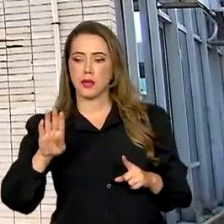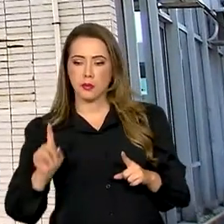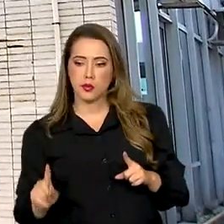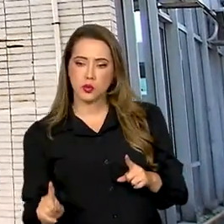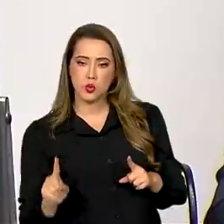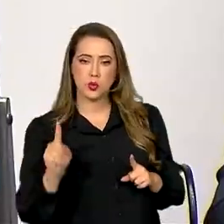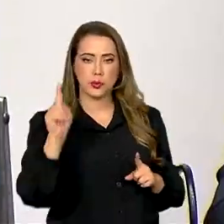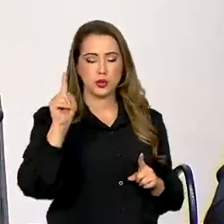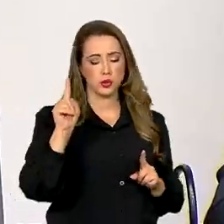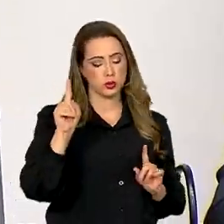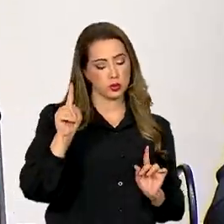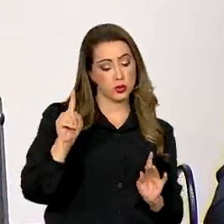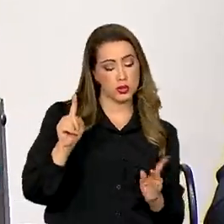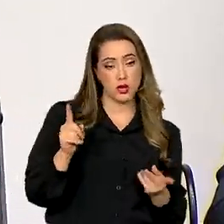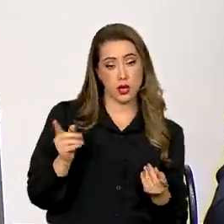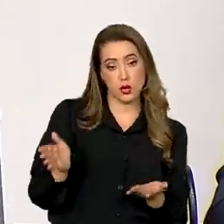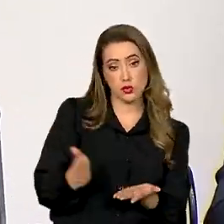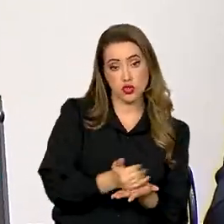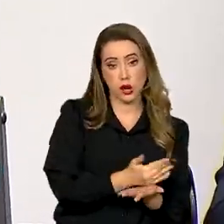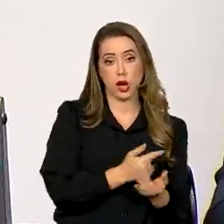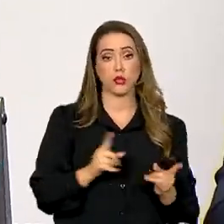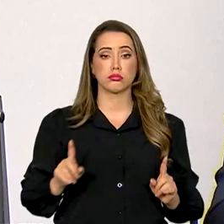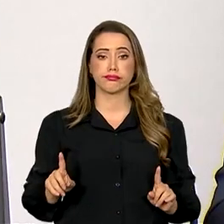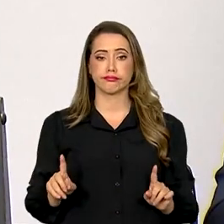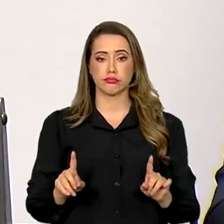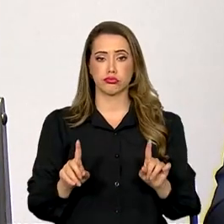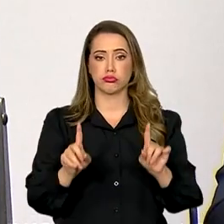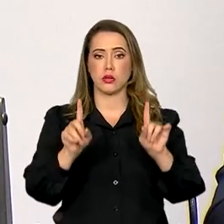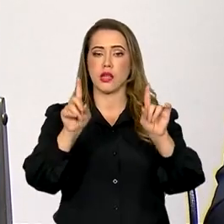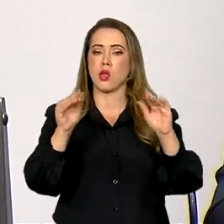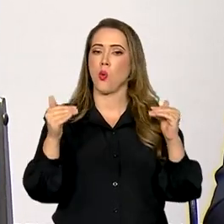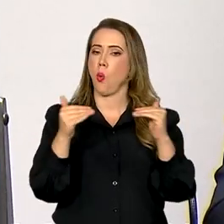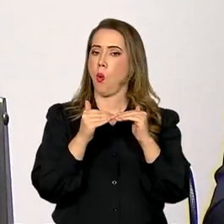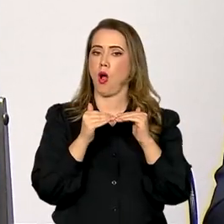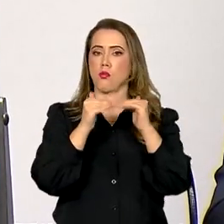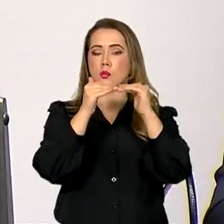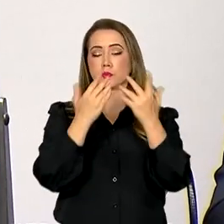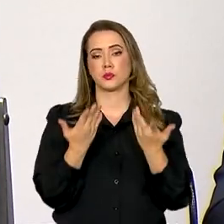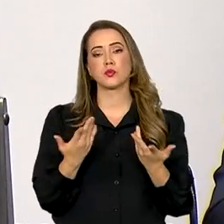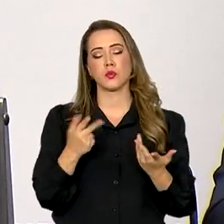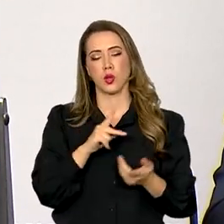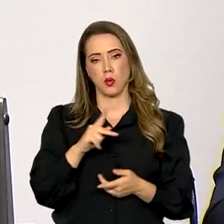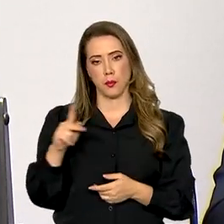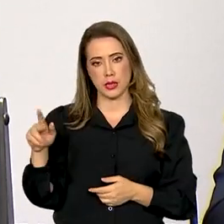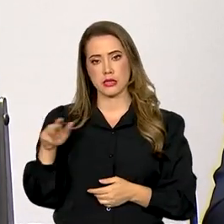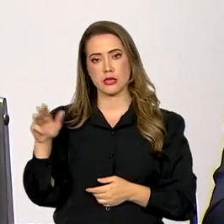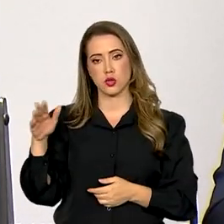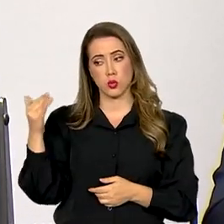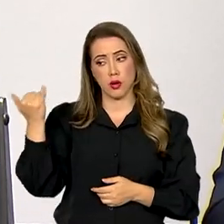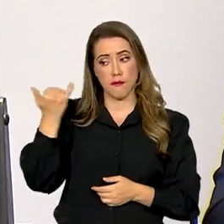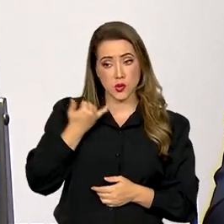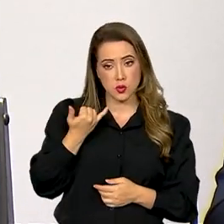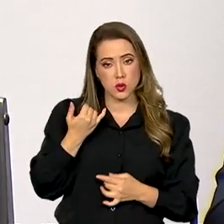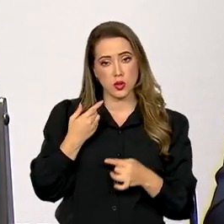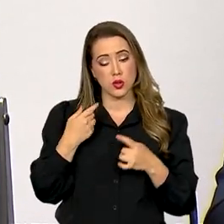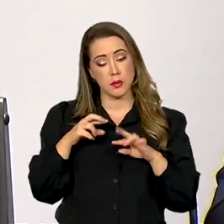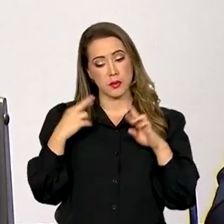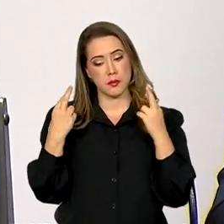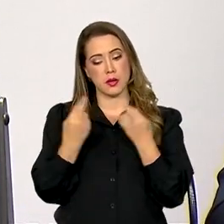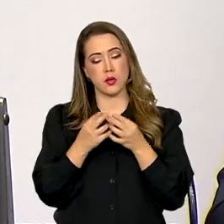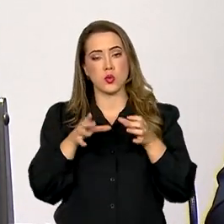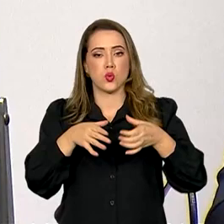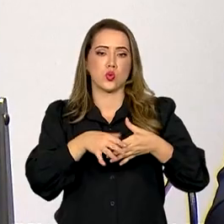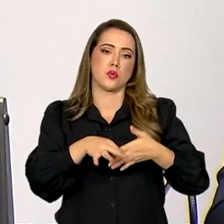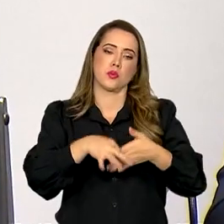Estado brasileiro. Esse foi o sentido do alerta que ele fez. Ele me pediu para me reunir com os